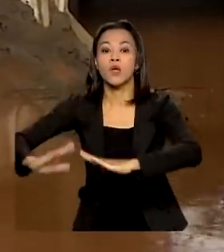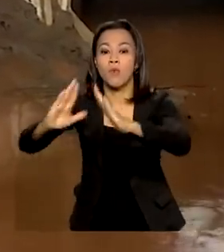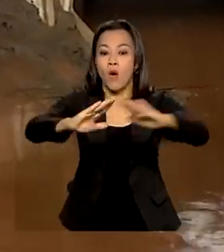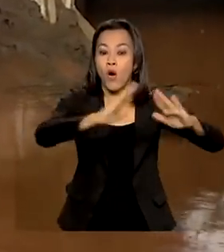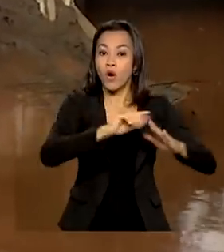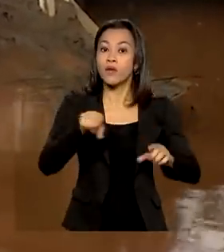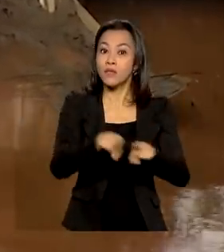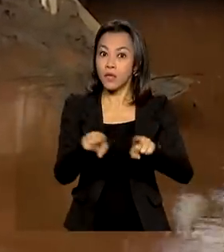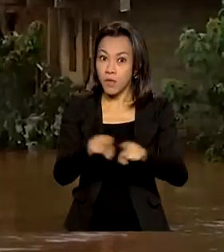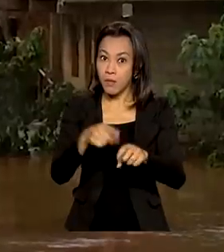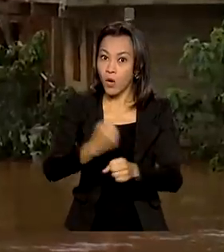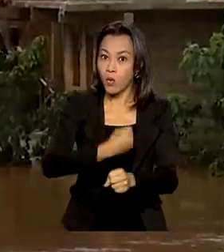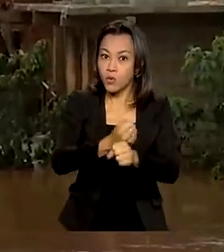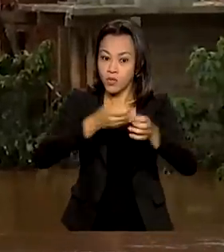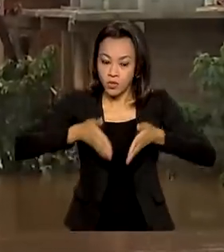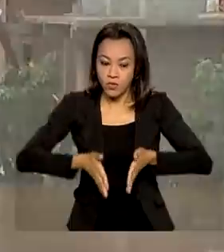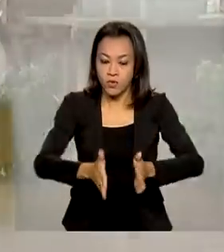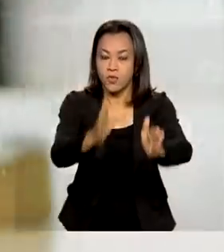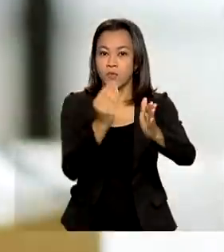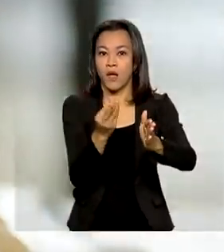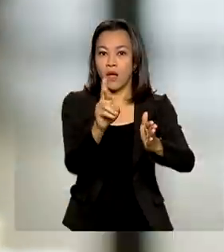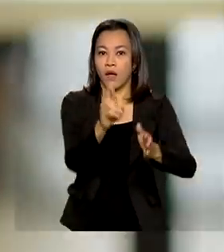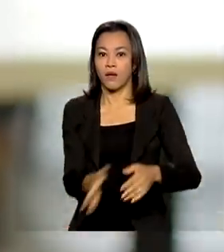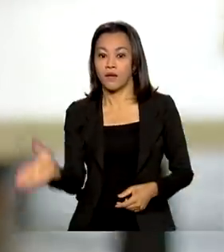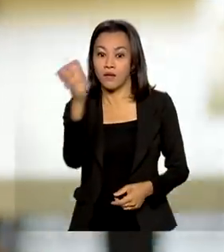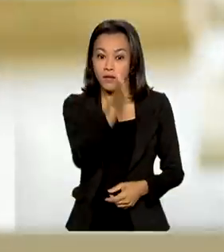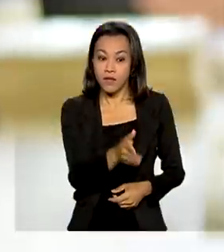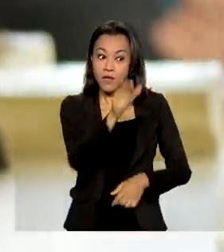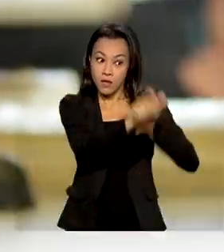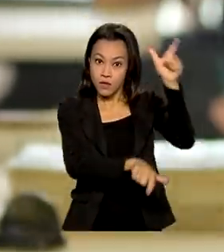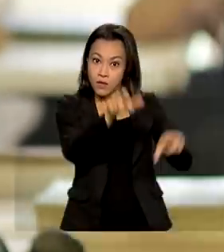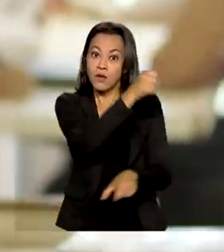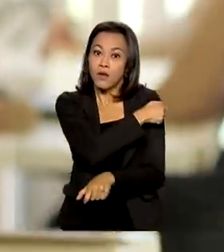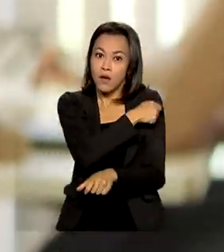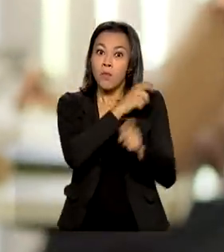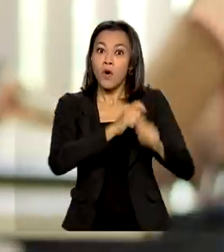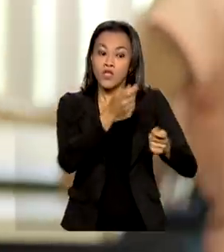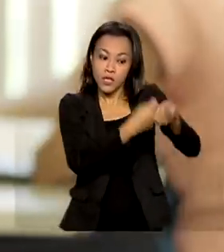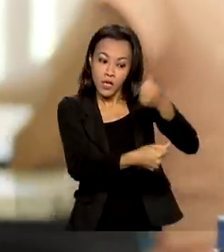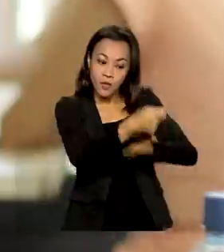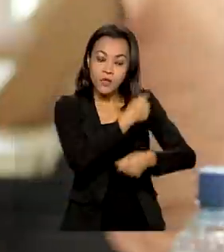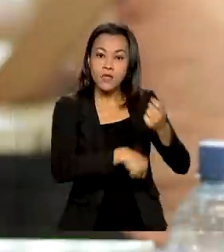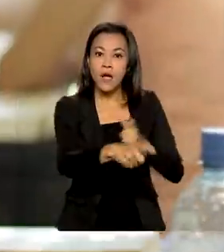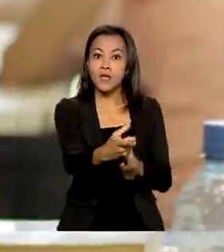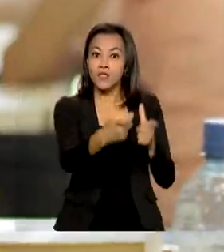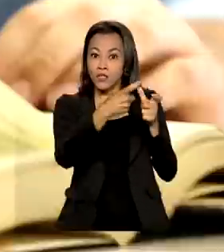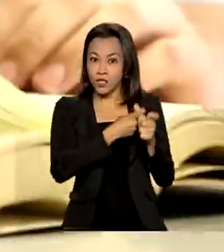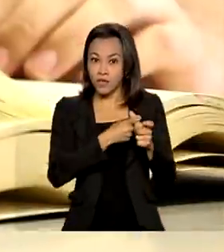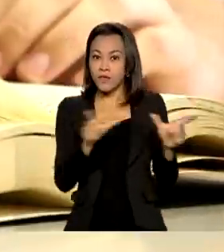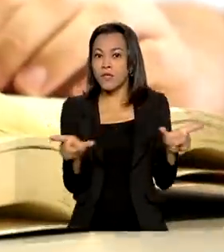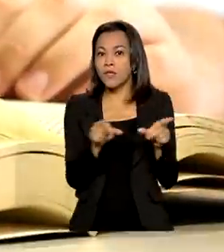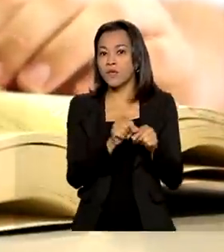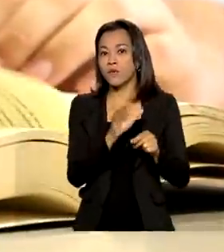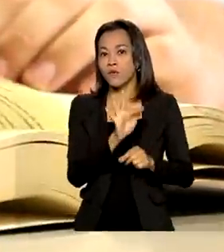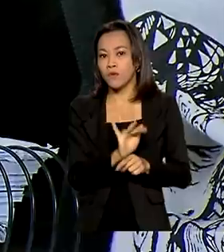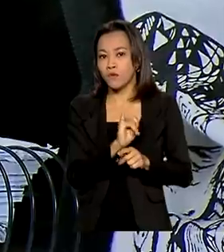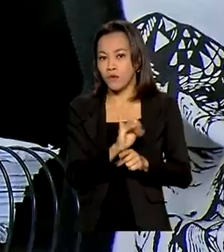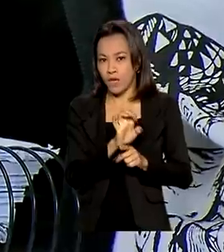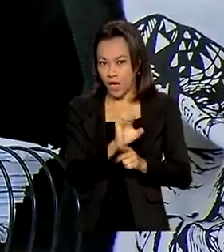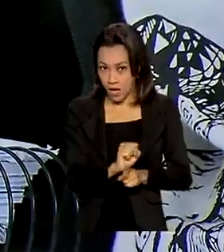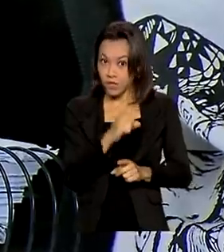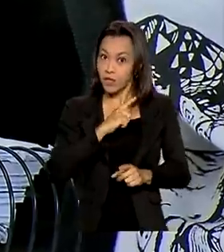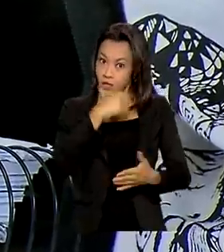reconstrução de rodovias. E estudantes podem renegociar dívidas do Fundo de Financiamento Estudantil com